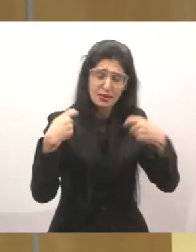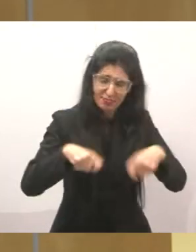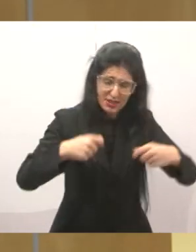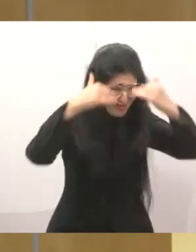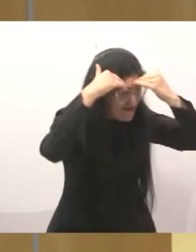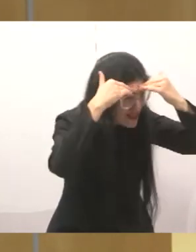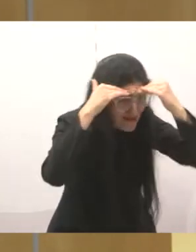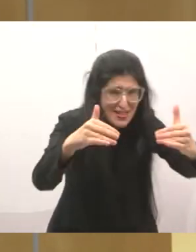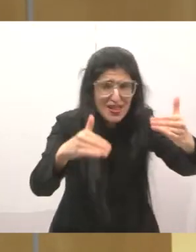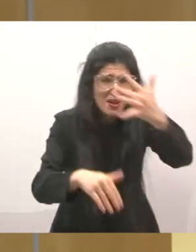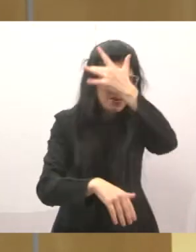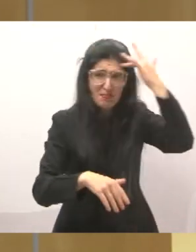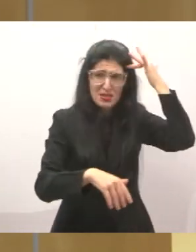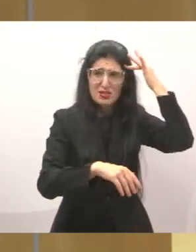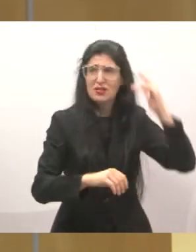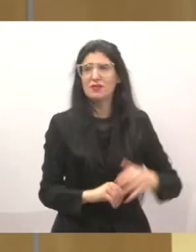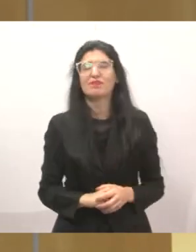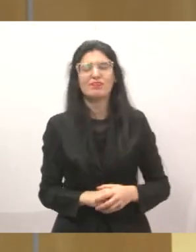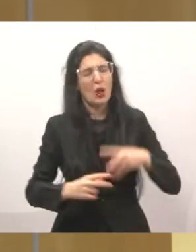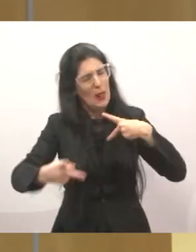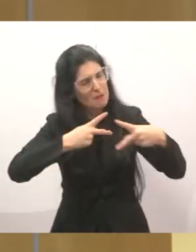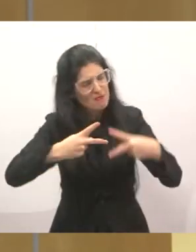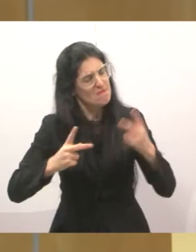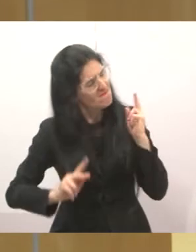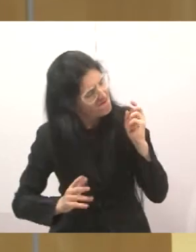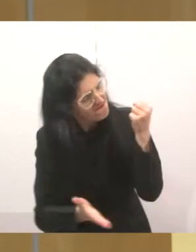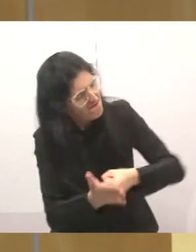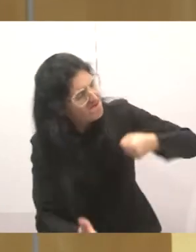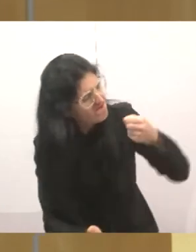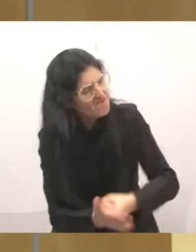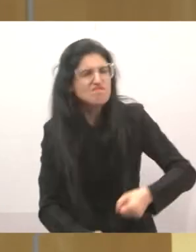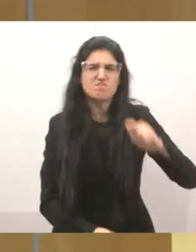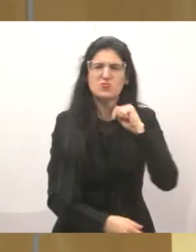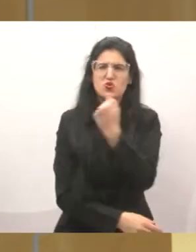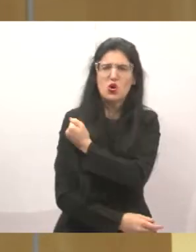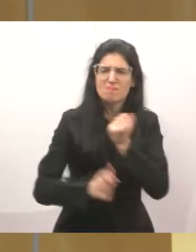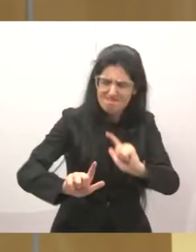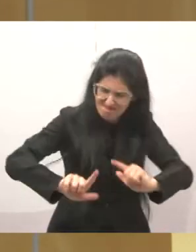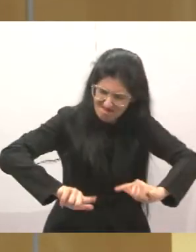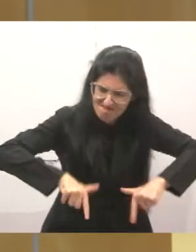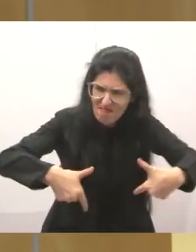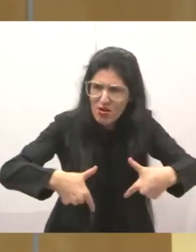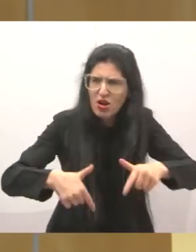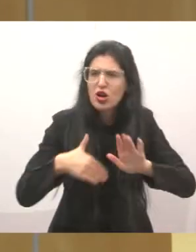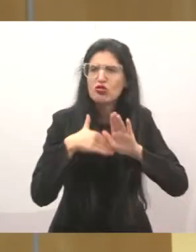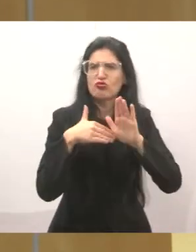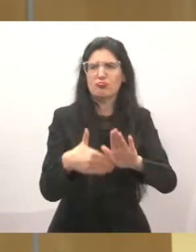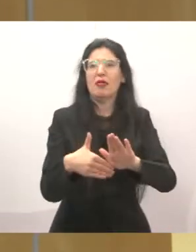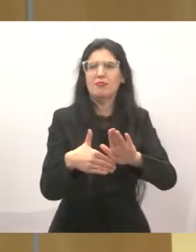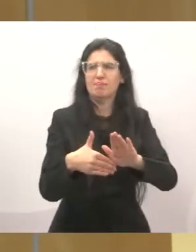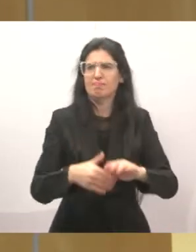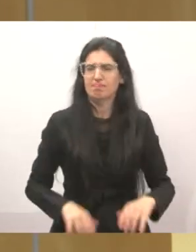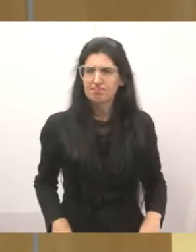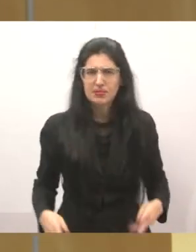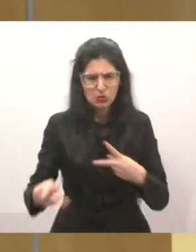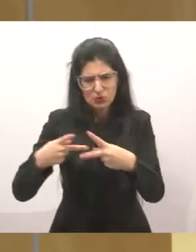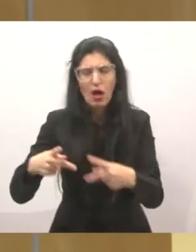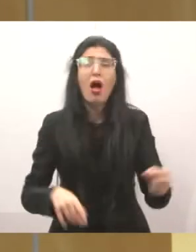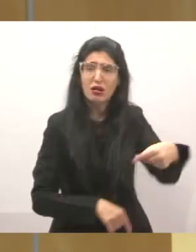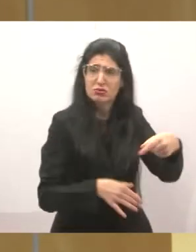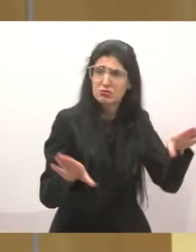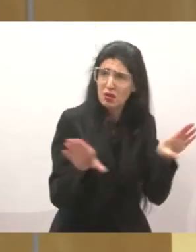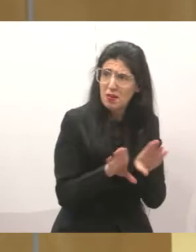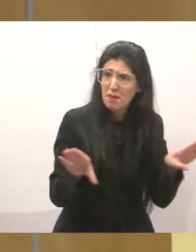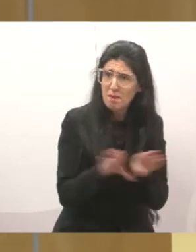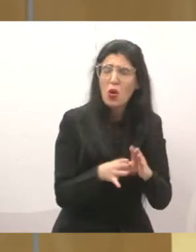acho que vai ter muita luta em São José ainda, a gente vai cobrar muito, e nós aqui vamos fazer essa cobrança. Tem